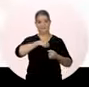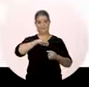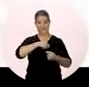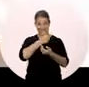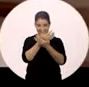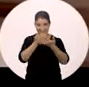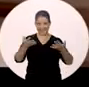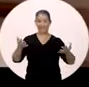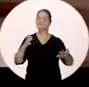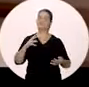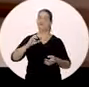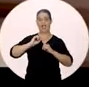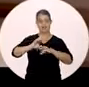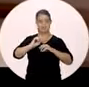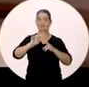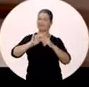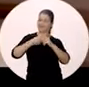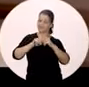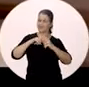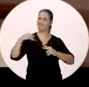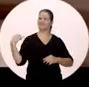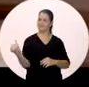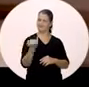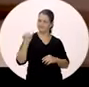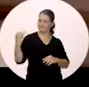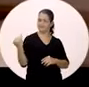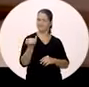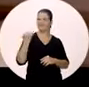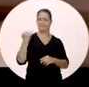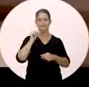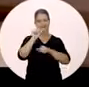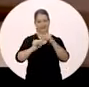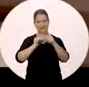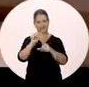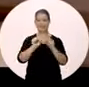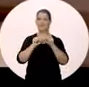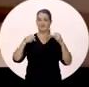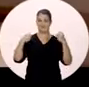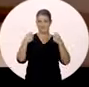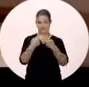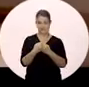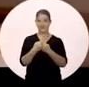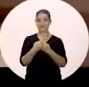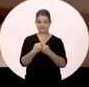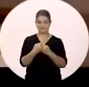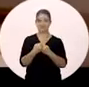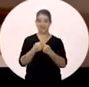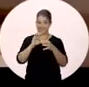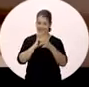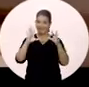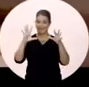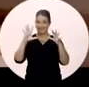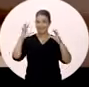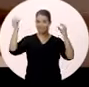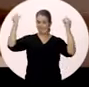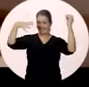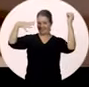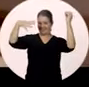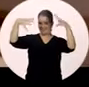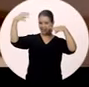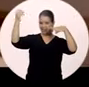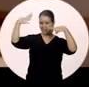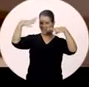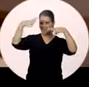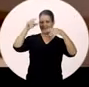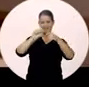Vem Marília! A educação é uma das ferramentas mais importantes na transformação da sociedade. Ela liberta, ilumina,